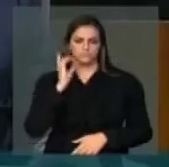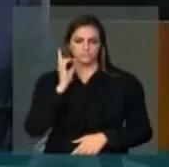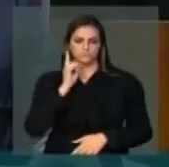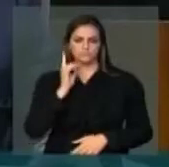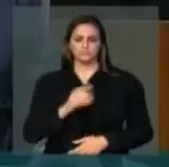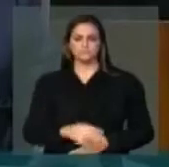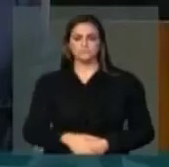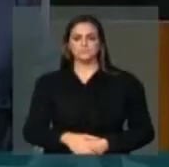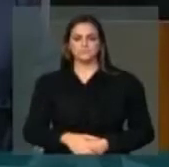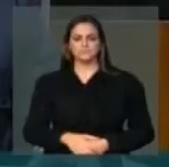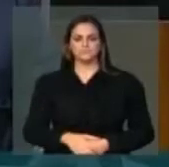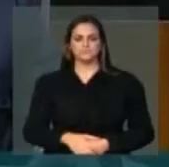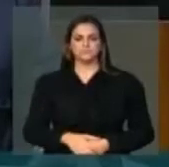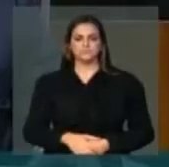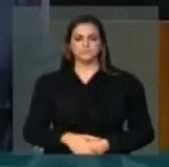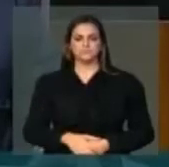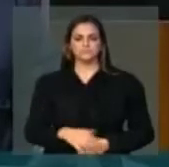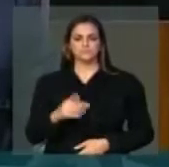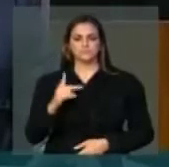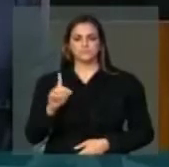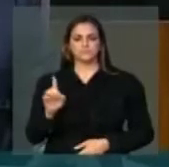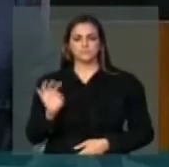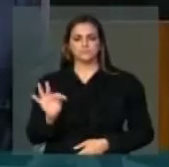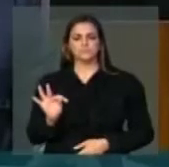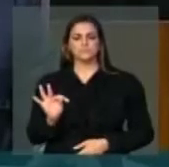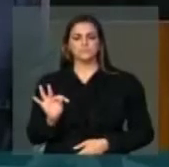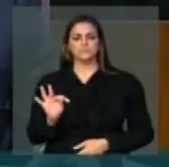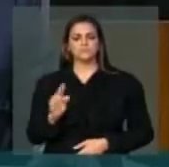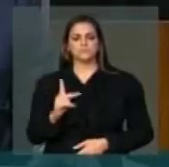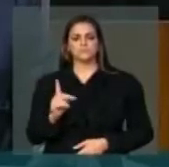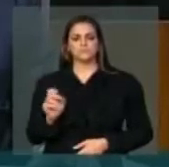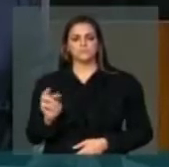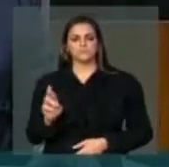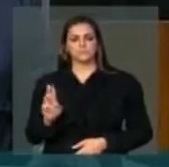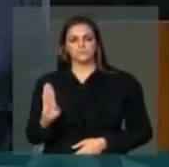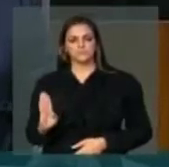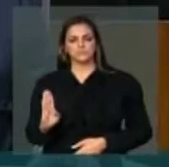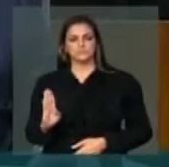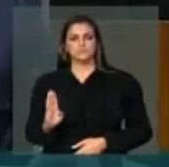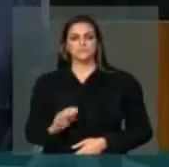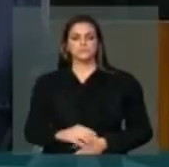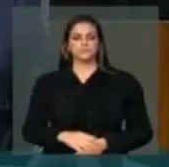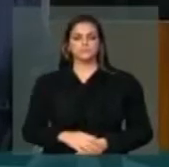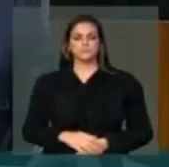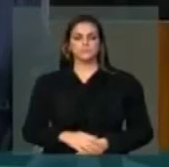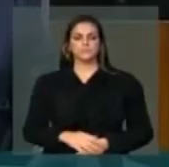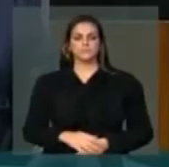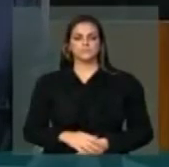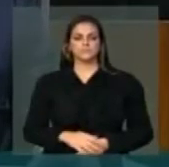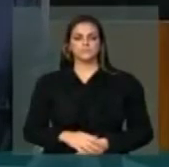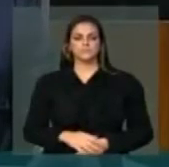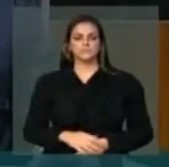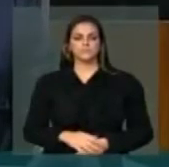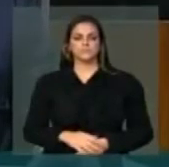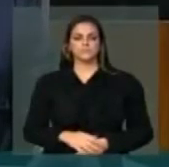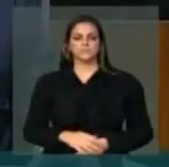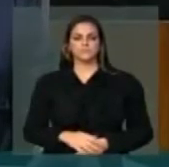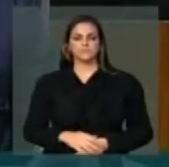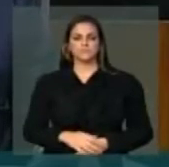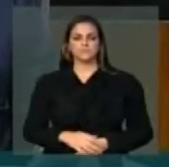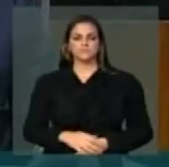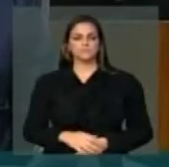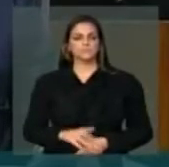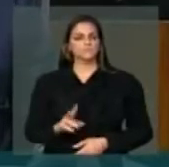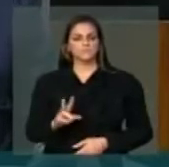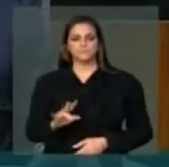Os demais partidos que fazem parte do bloco, o PDT está no bloco do PT e o PRB está no bloco do PMDB. Nesse momento não caberá encaminhamento de